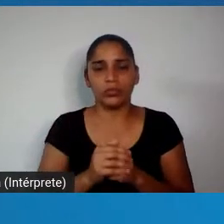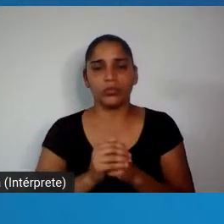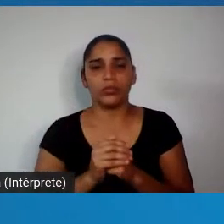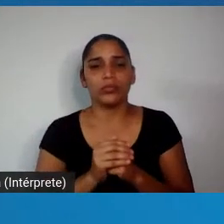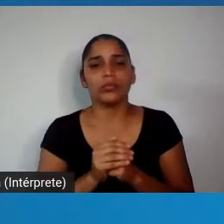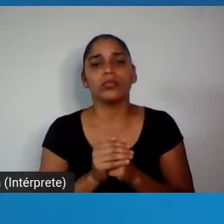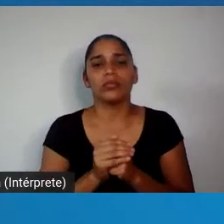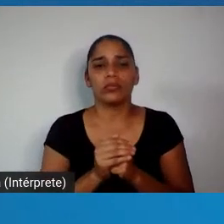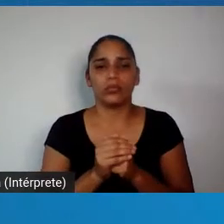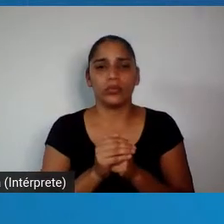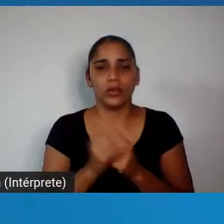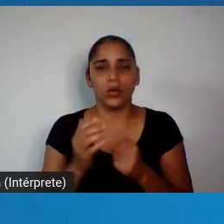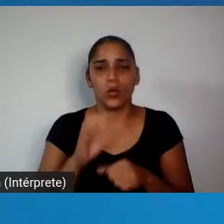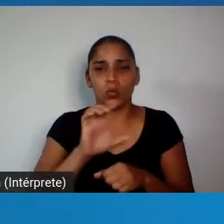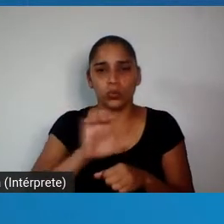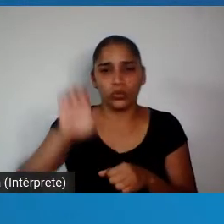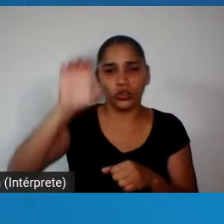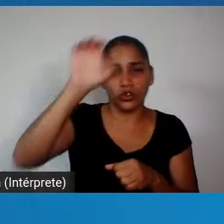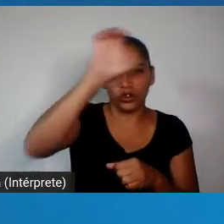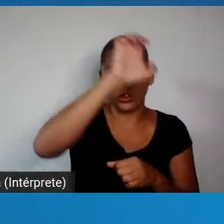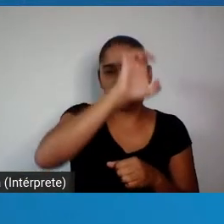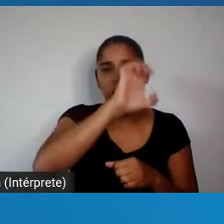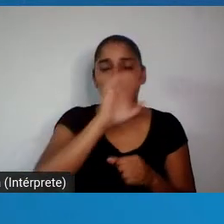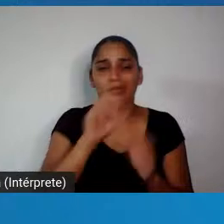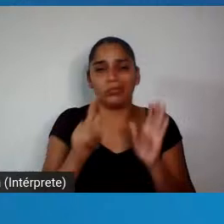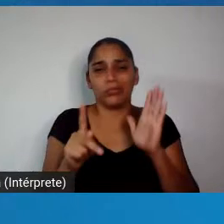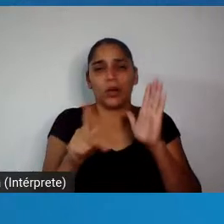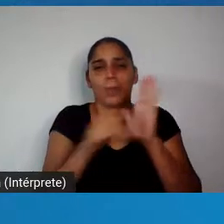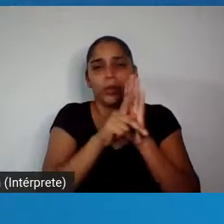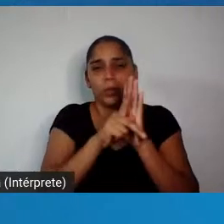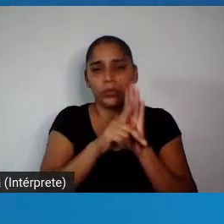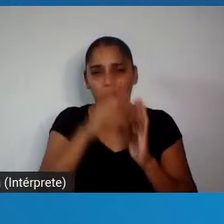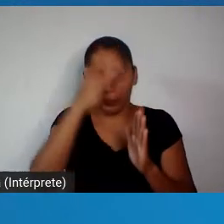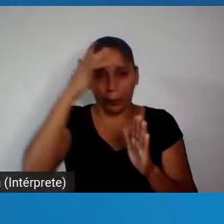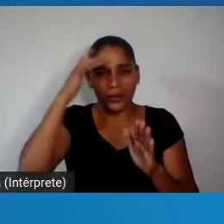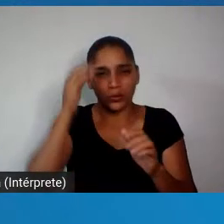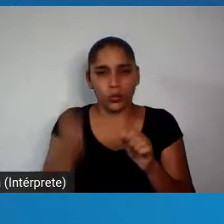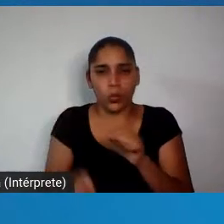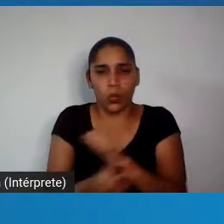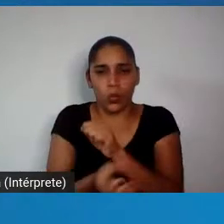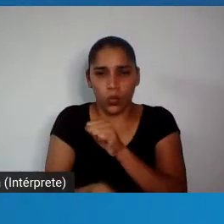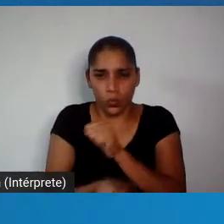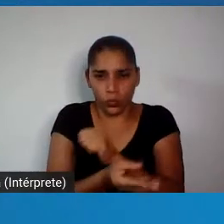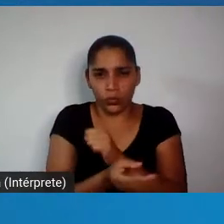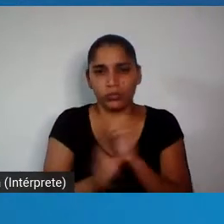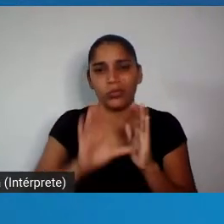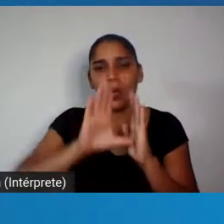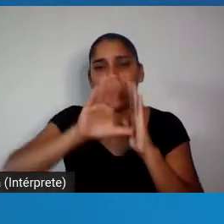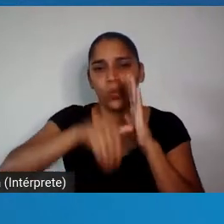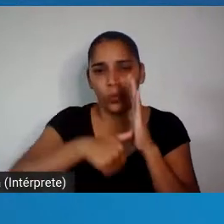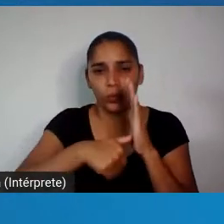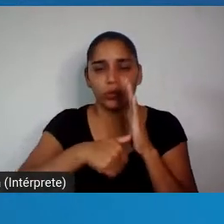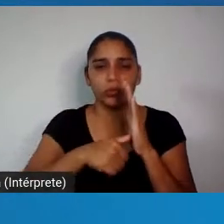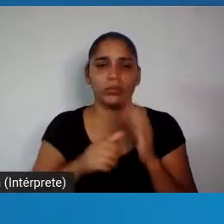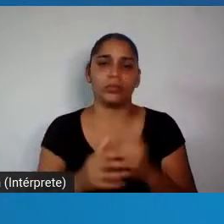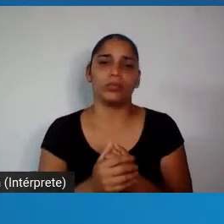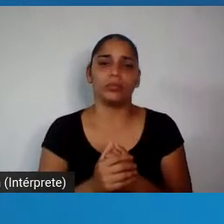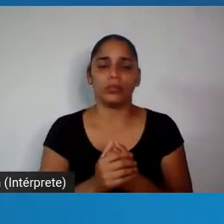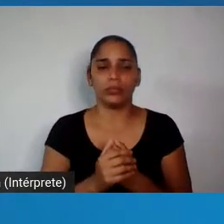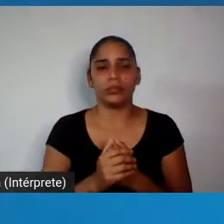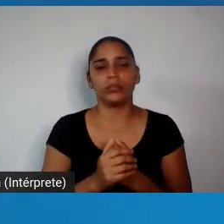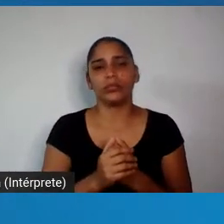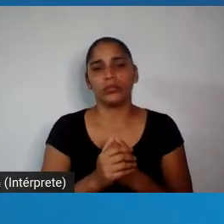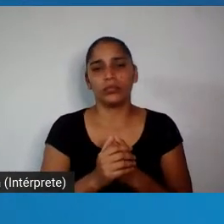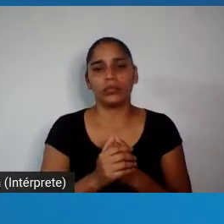foi tomado por uma quadrilha, o Estado brasileiro, que está destruindo tudo que foi construído em três décadas. Então,